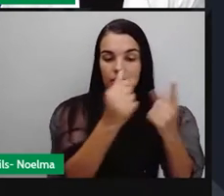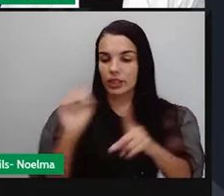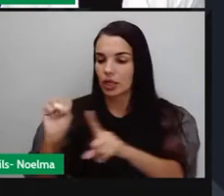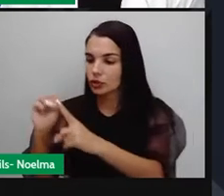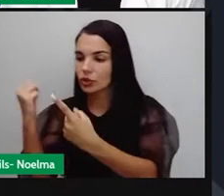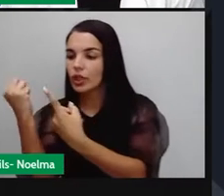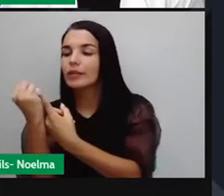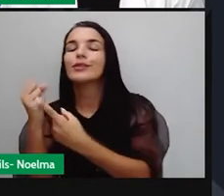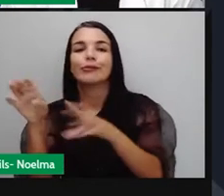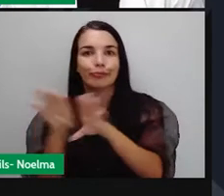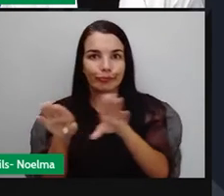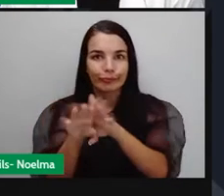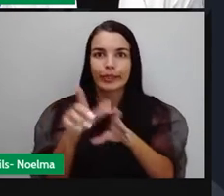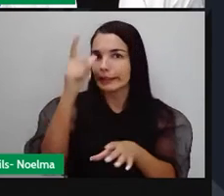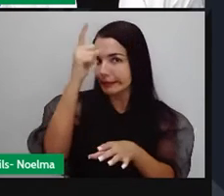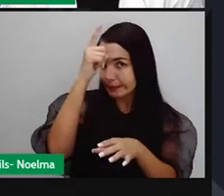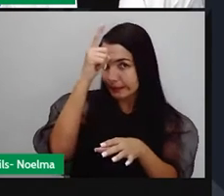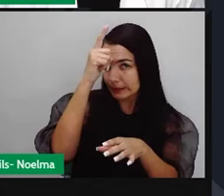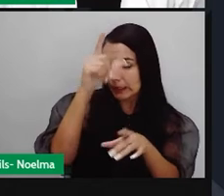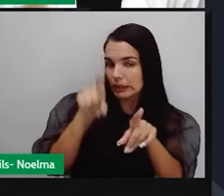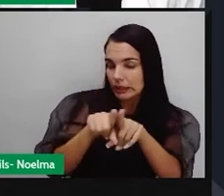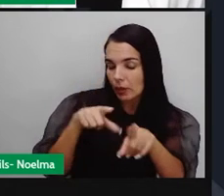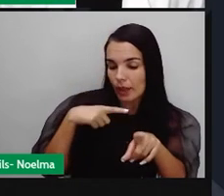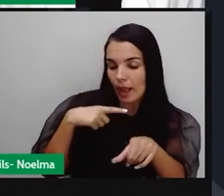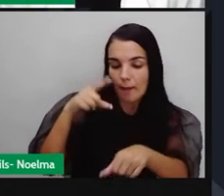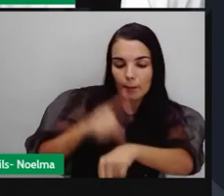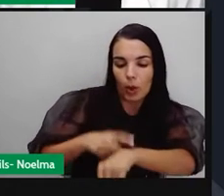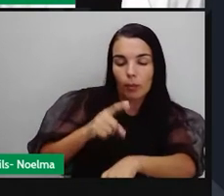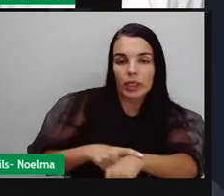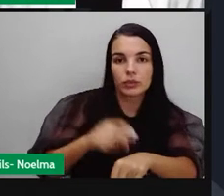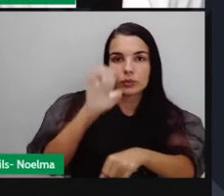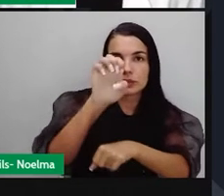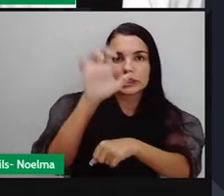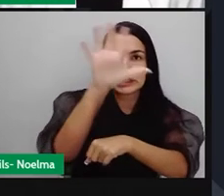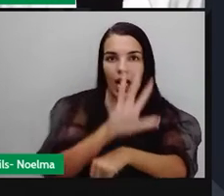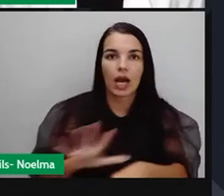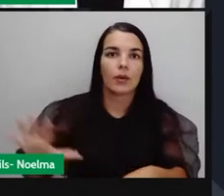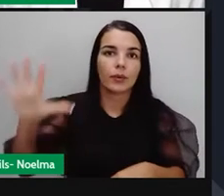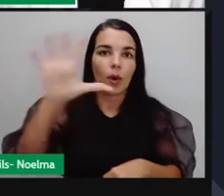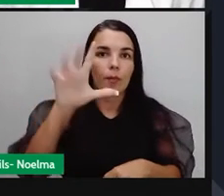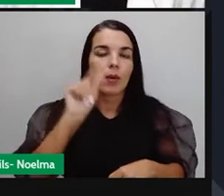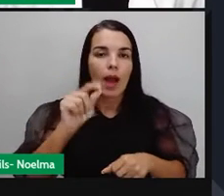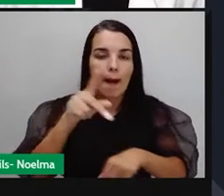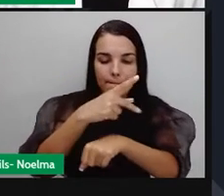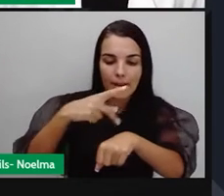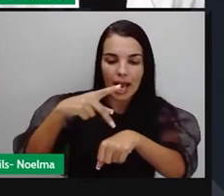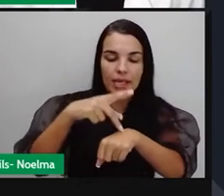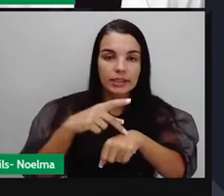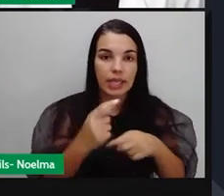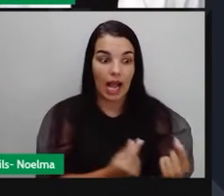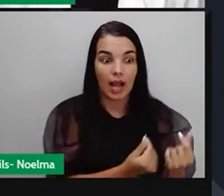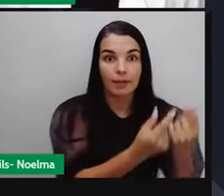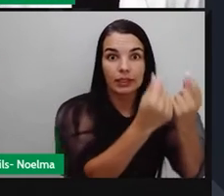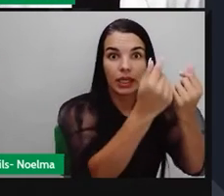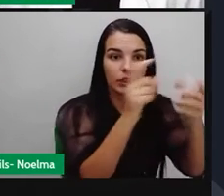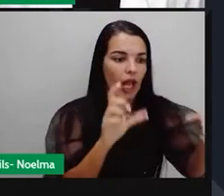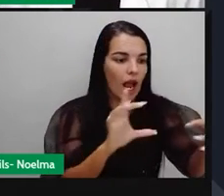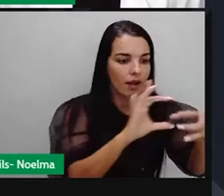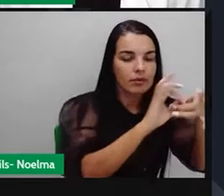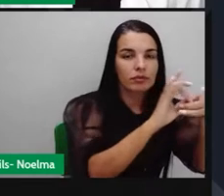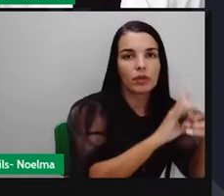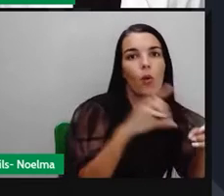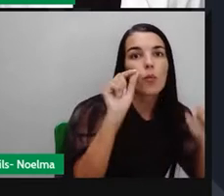Essa era a situação da Europa. Os países capitalistas, eles acabaram se aliando e